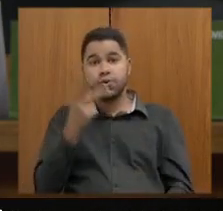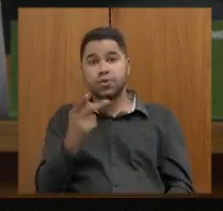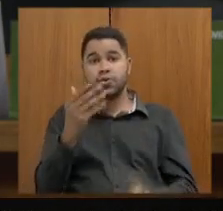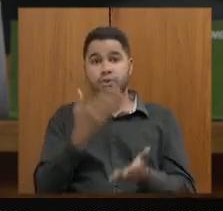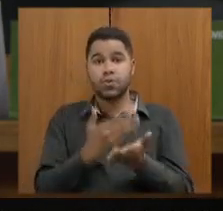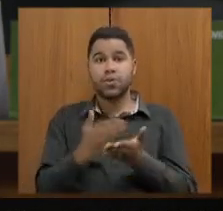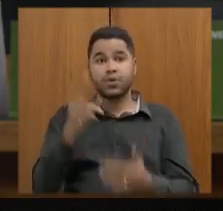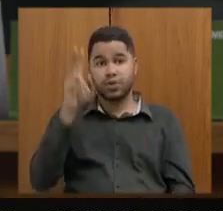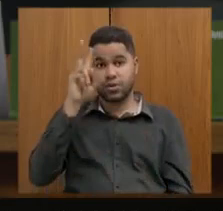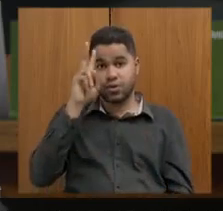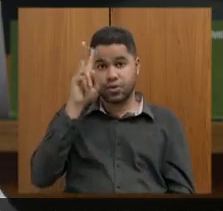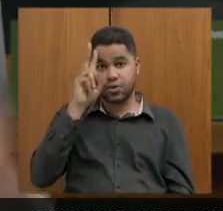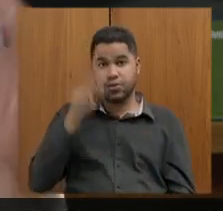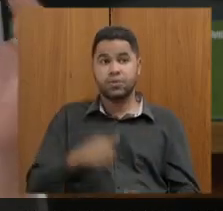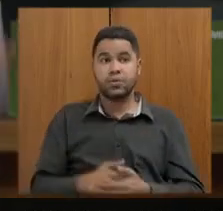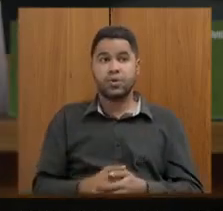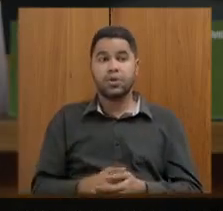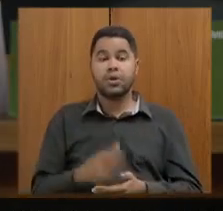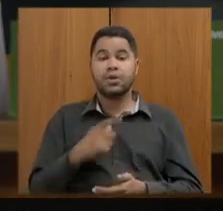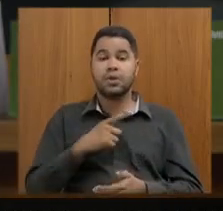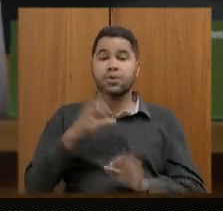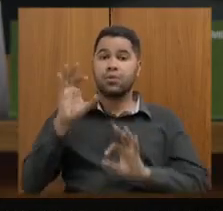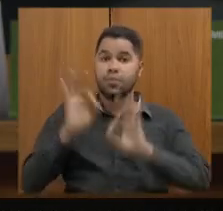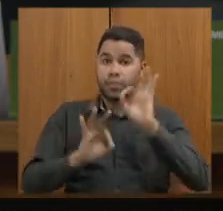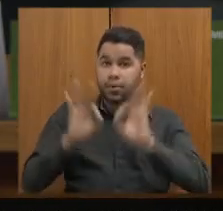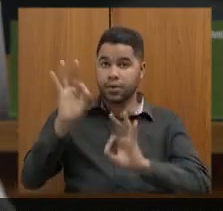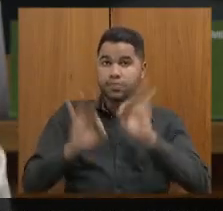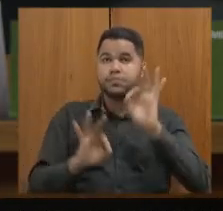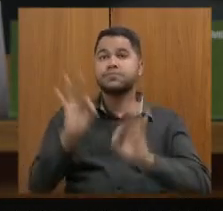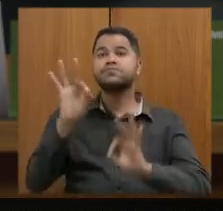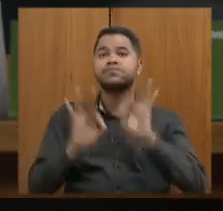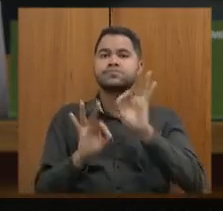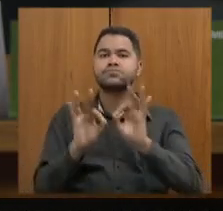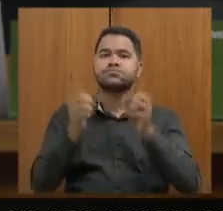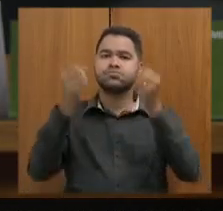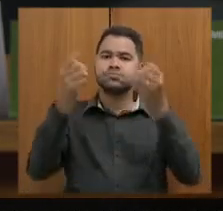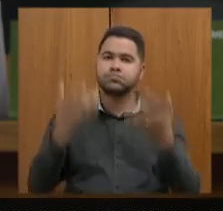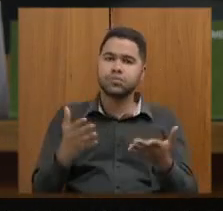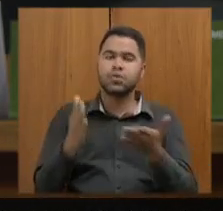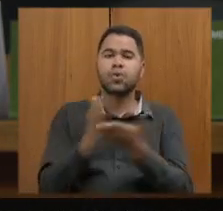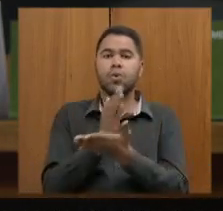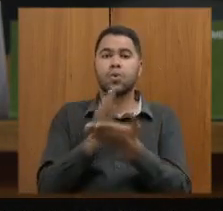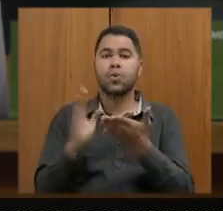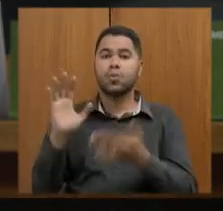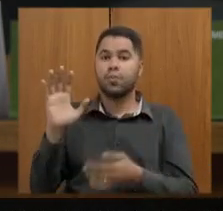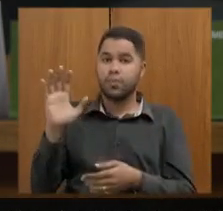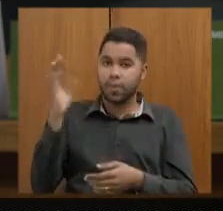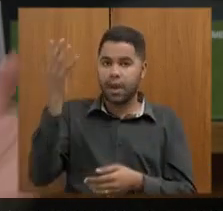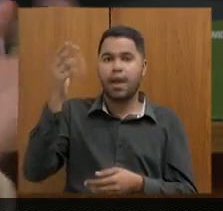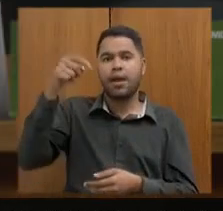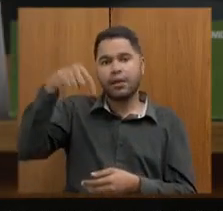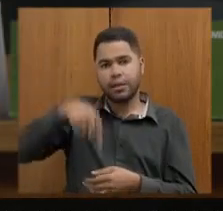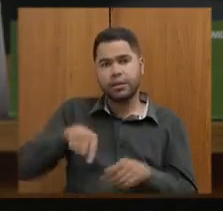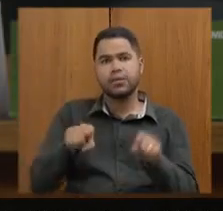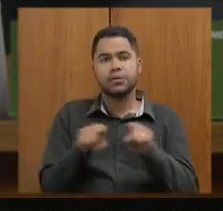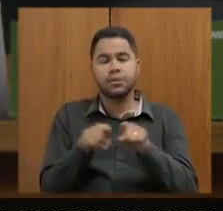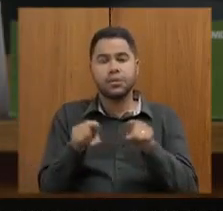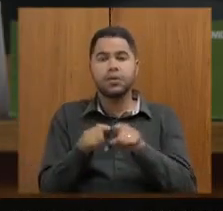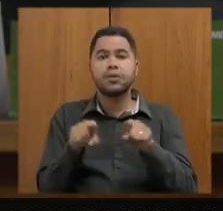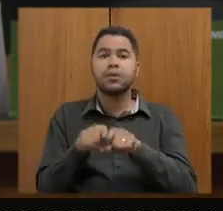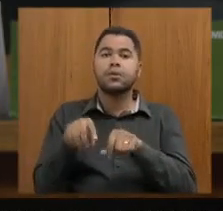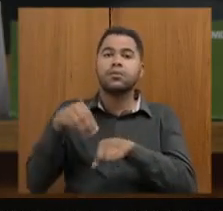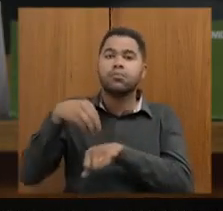essa segunda-feira então cumprindo todo o planejamento que falamos em algumas ocasiões aqui também e